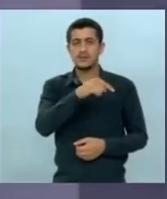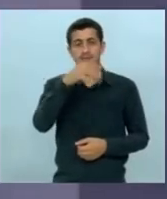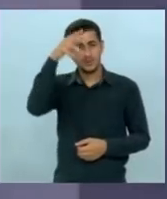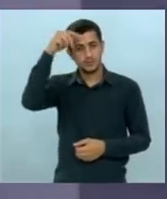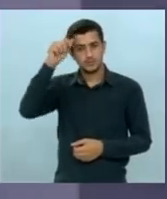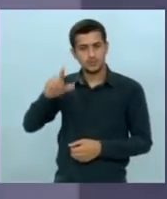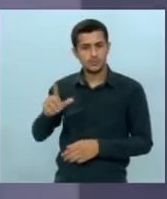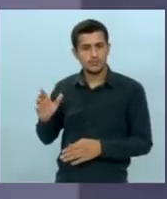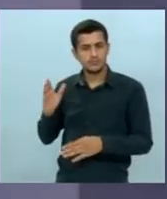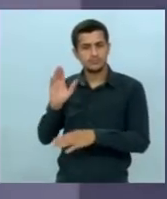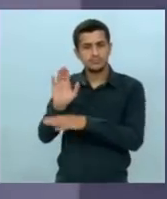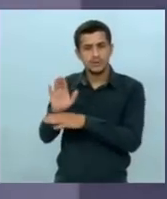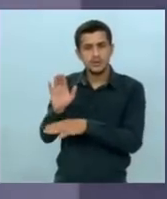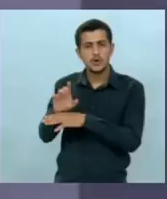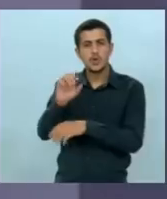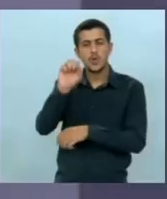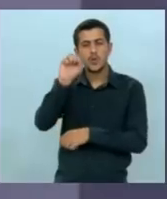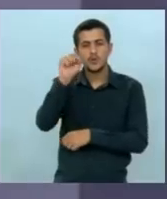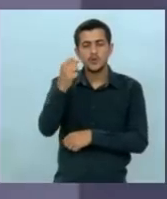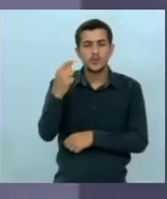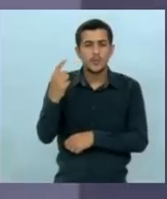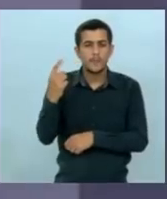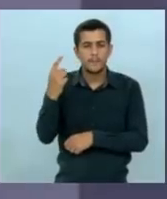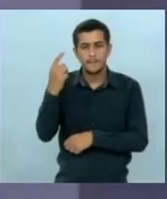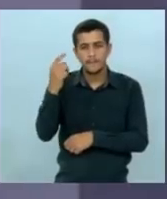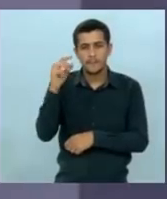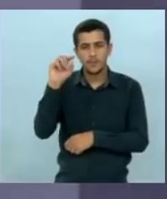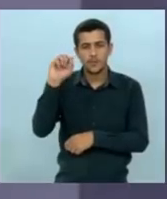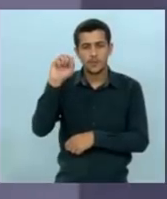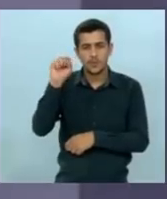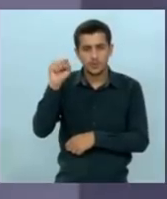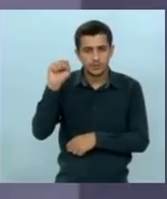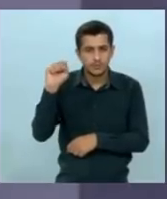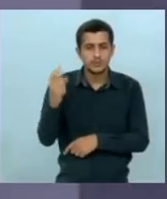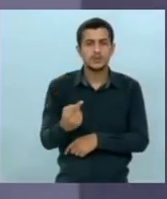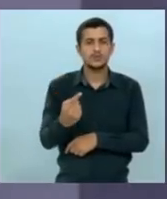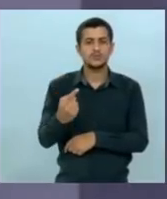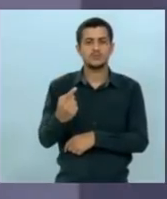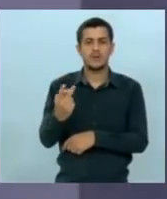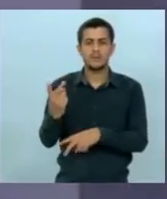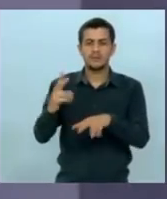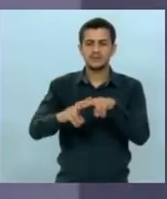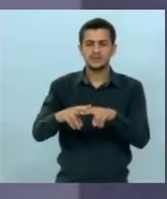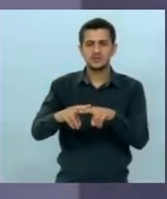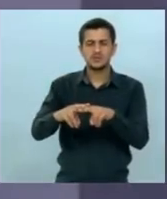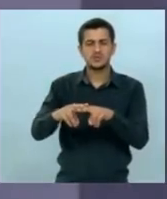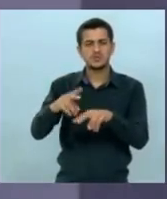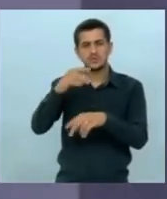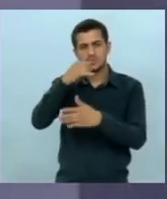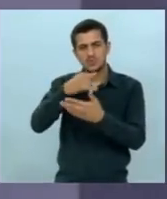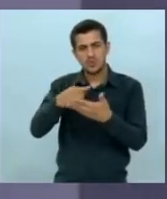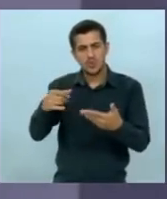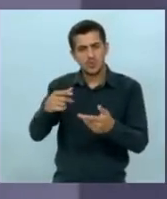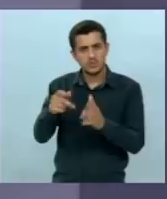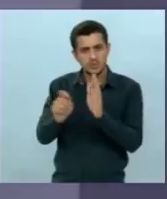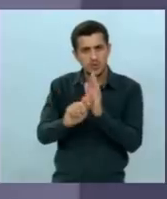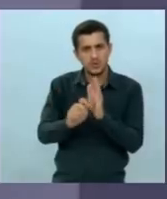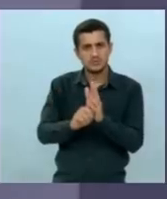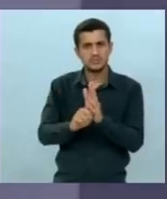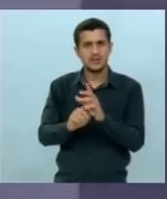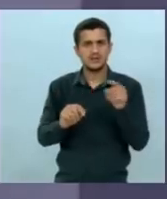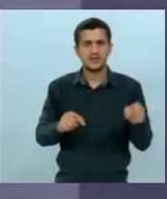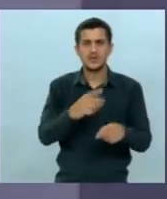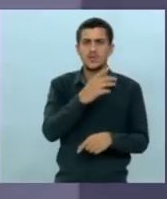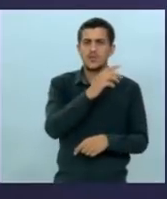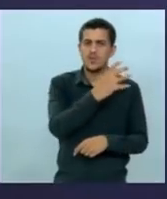alimenta 8 mil presos federais por droga se no país tem só 4.776 presos internacionais por